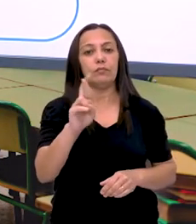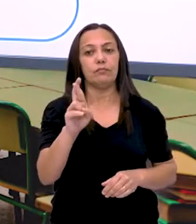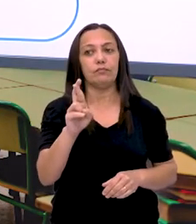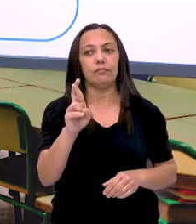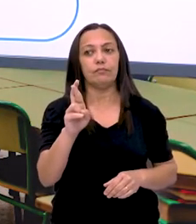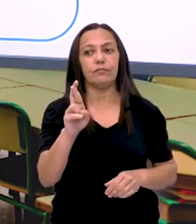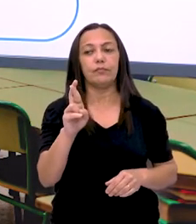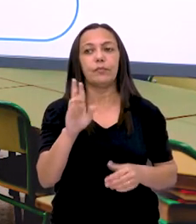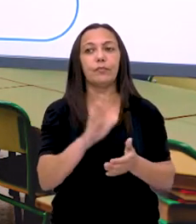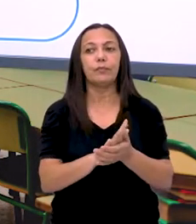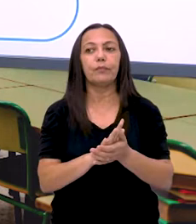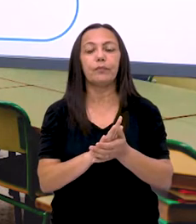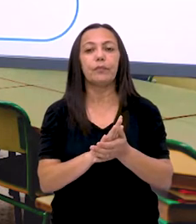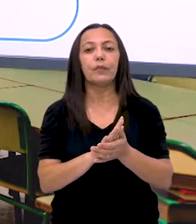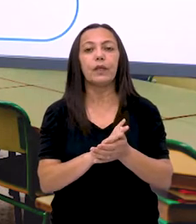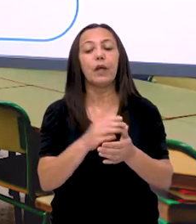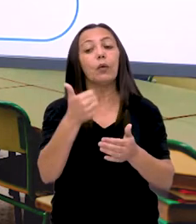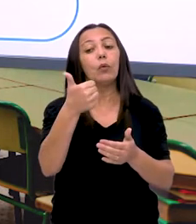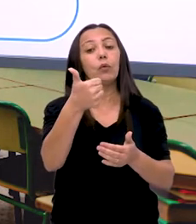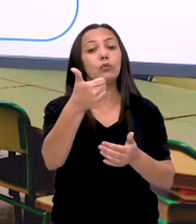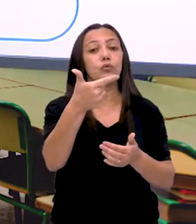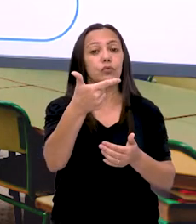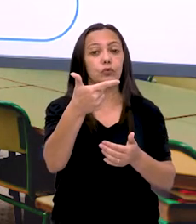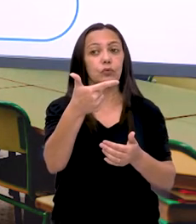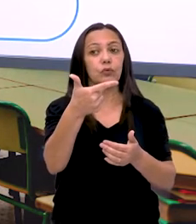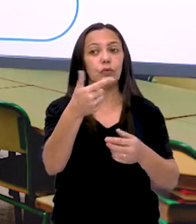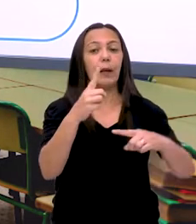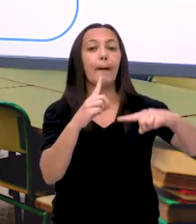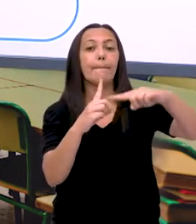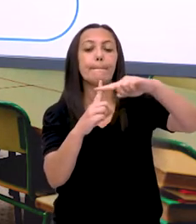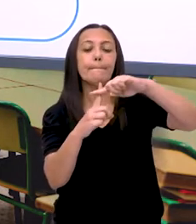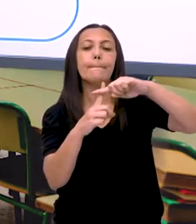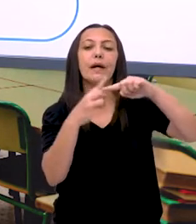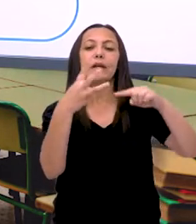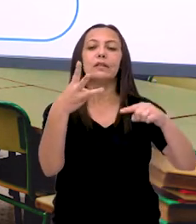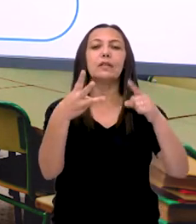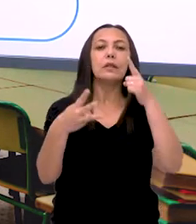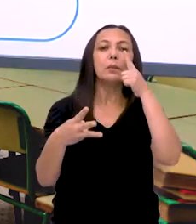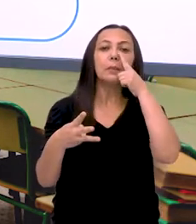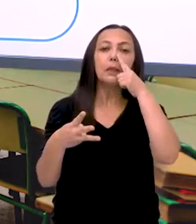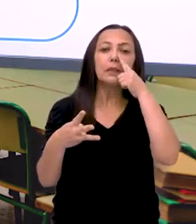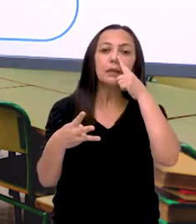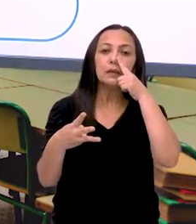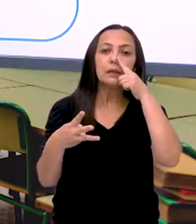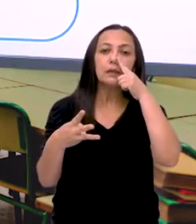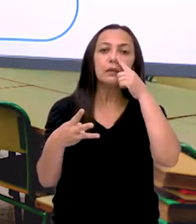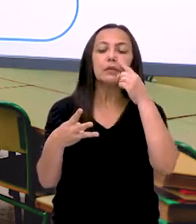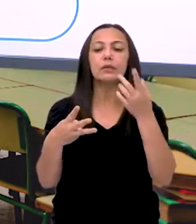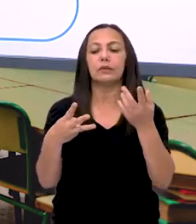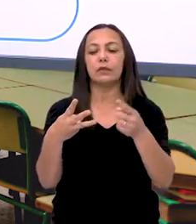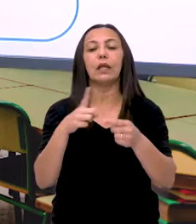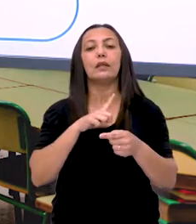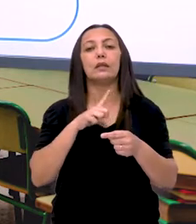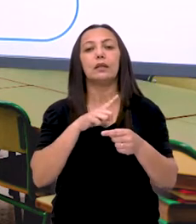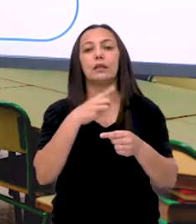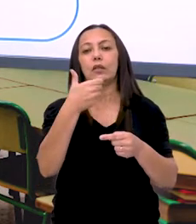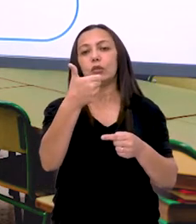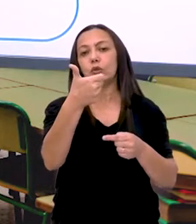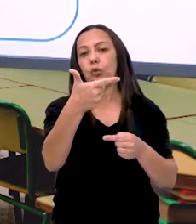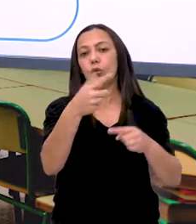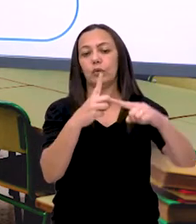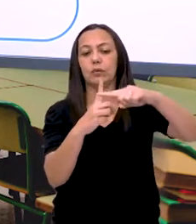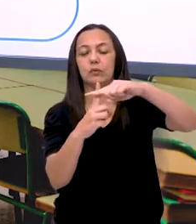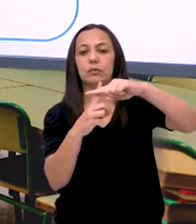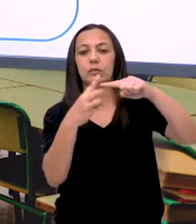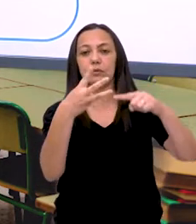Vamos ao quinto produto. Então pega os 12. Mais 3 do biscoito. Eu tenho 12 mais